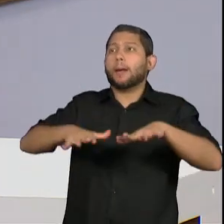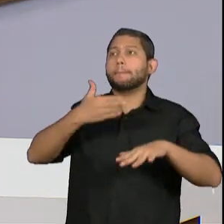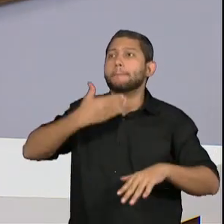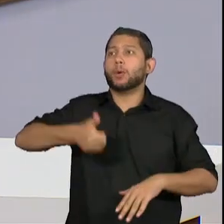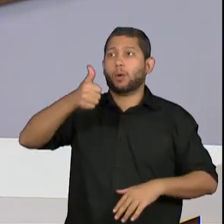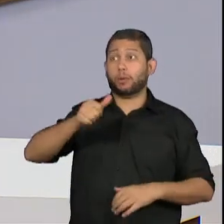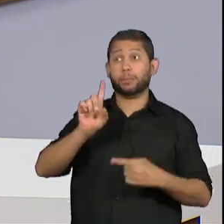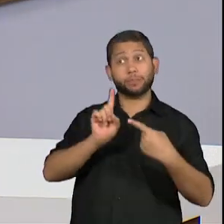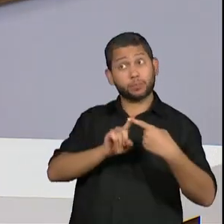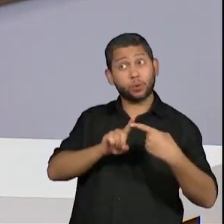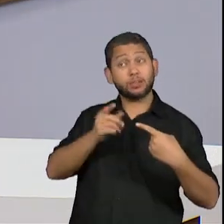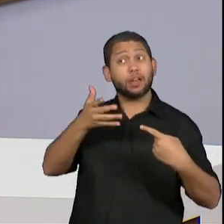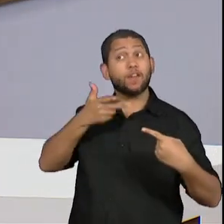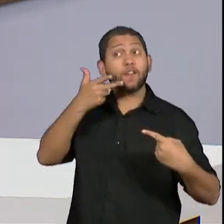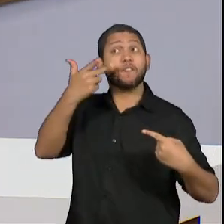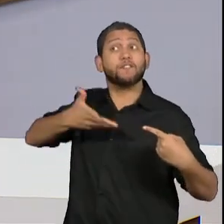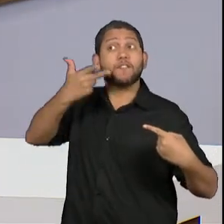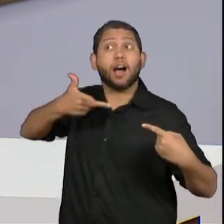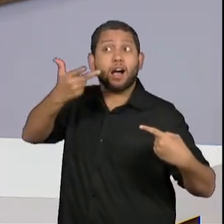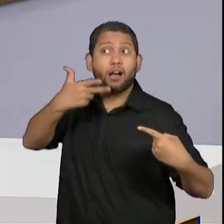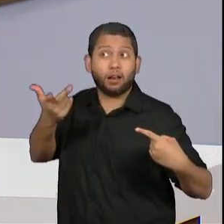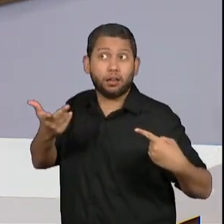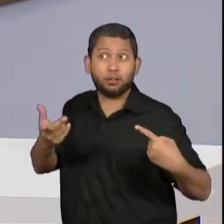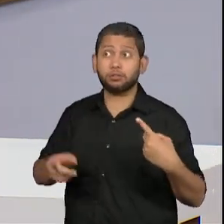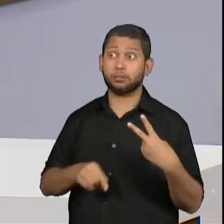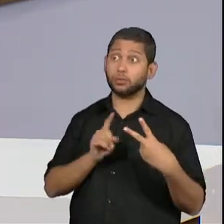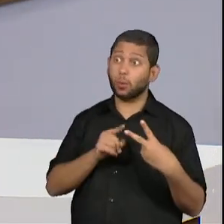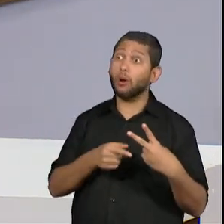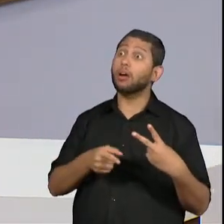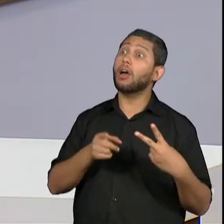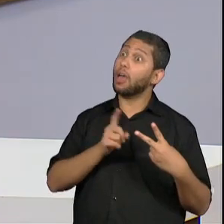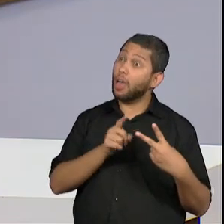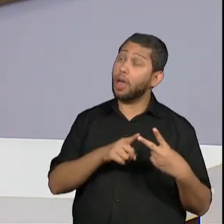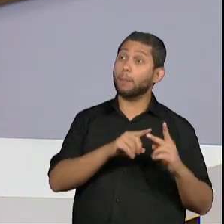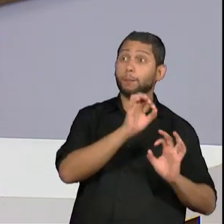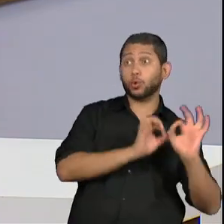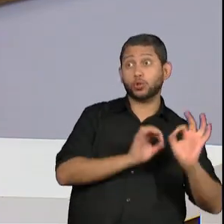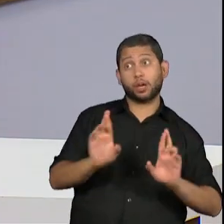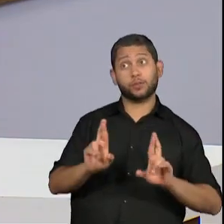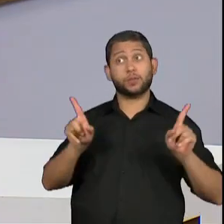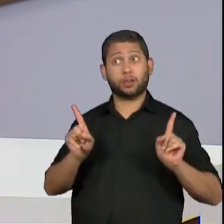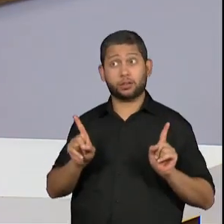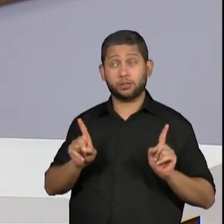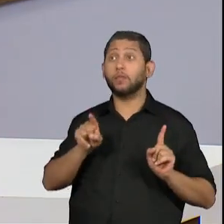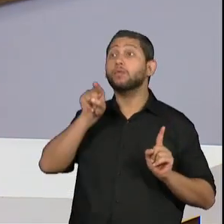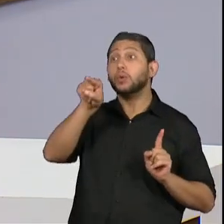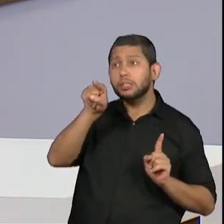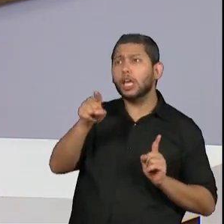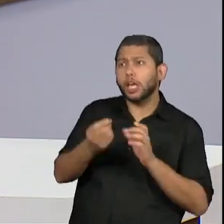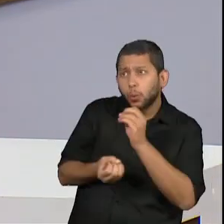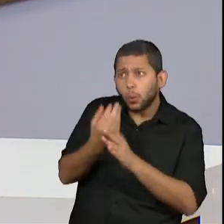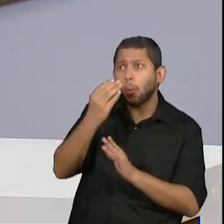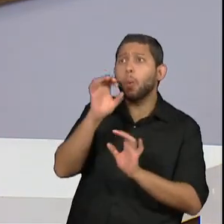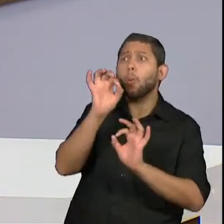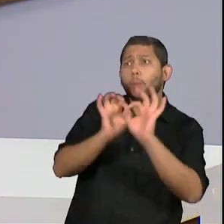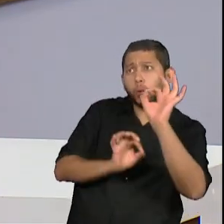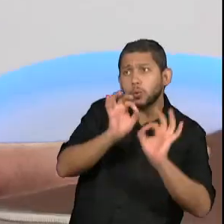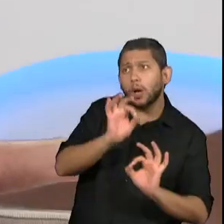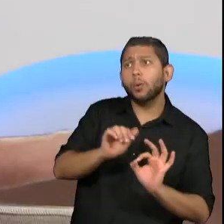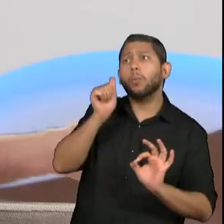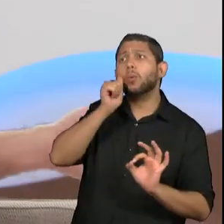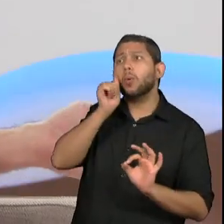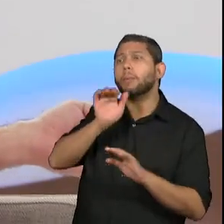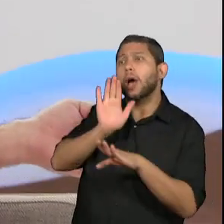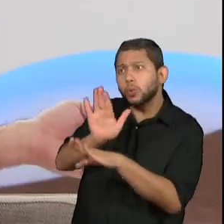projeto, outra coisa é ter discurso. Qual, você, existe algum projeto para que mulheres negras passem a ter mais oportunidade? Um projeto